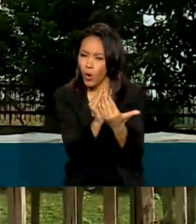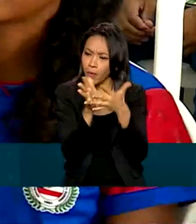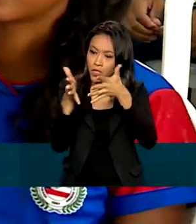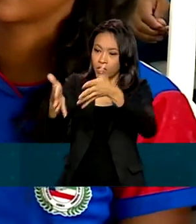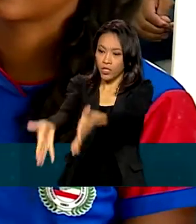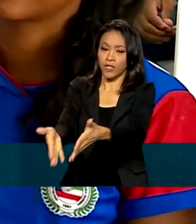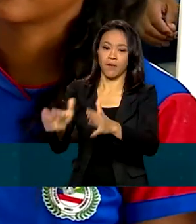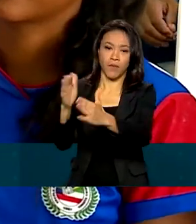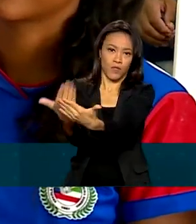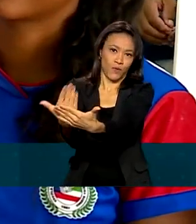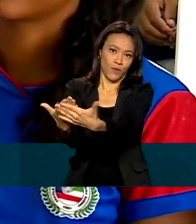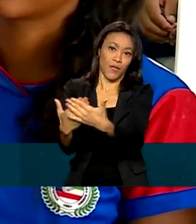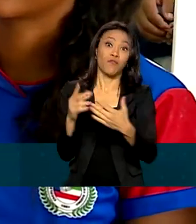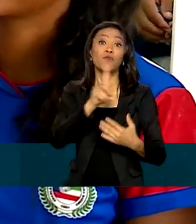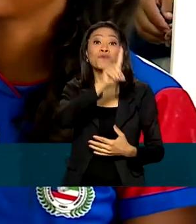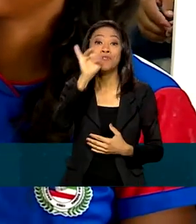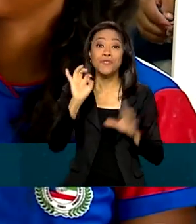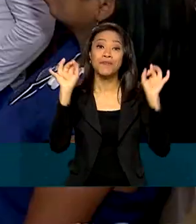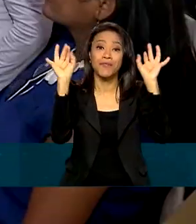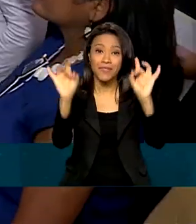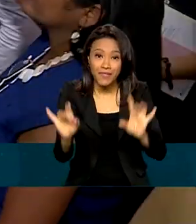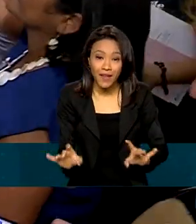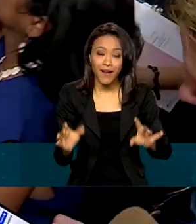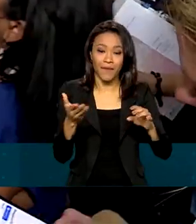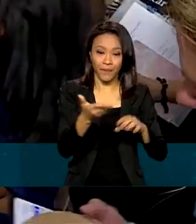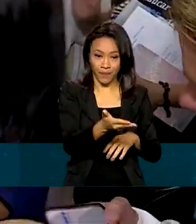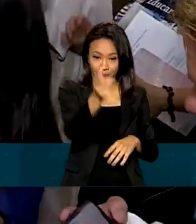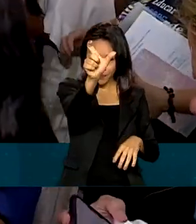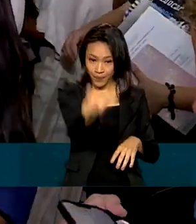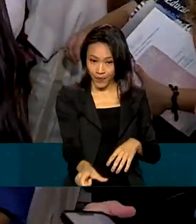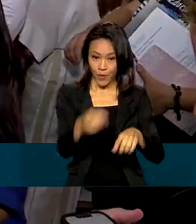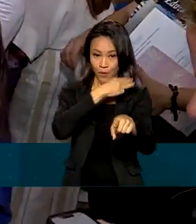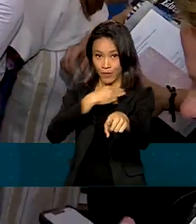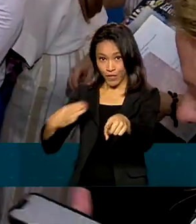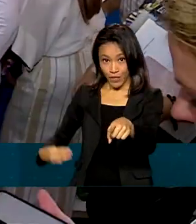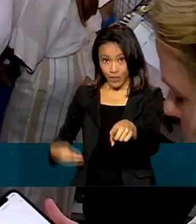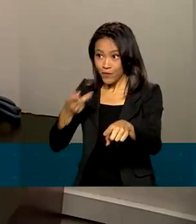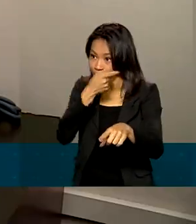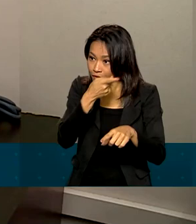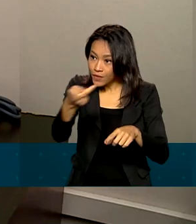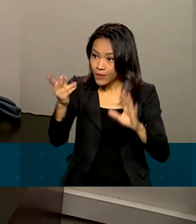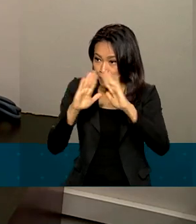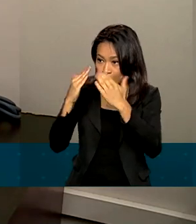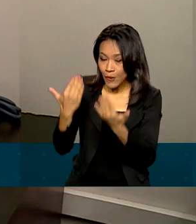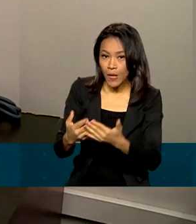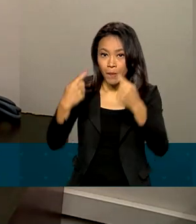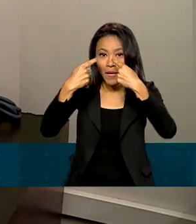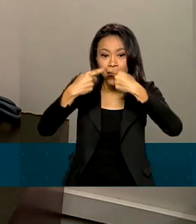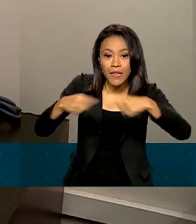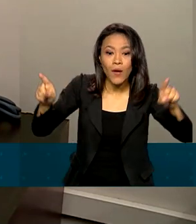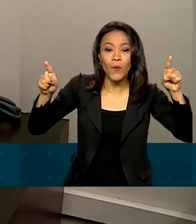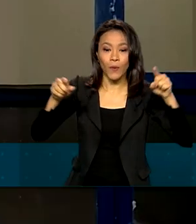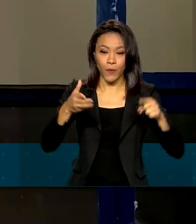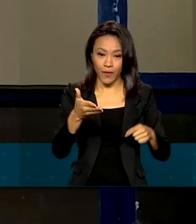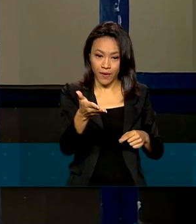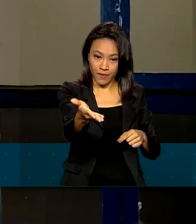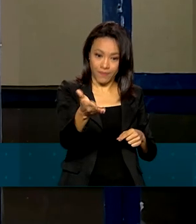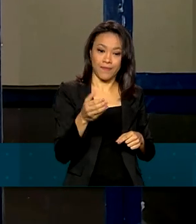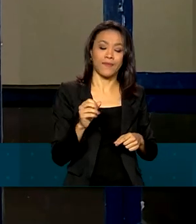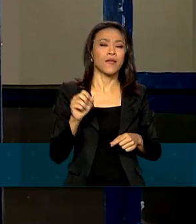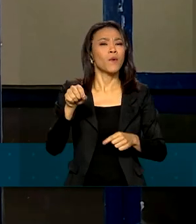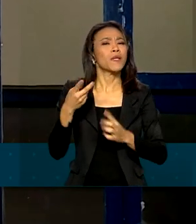estudar. Foi um dia especial para eles. O ministro das Comunicações visitou o colégio para inaugurar o sistema Starlink,